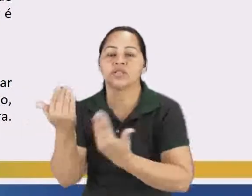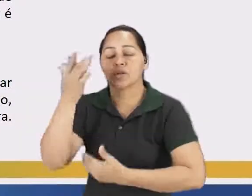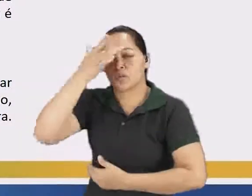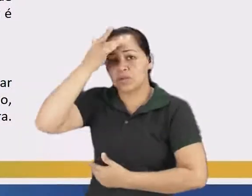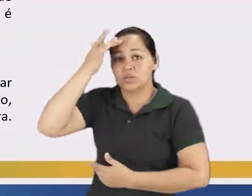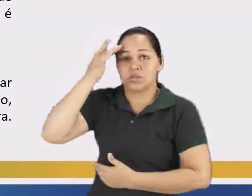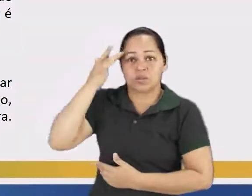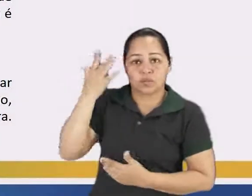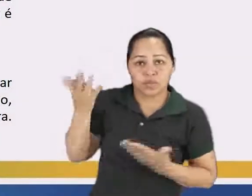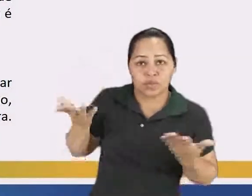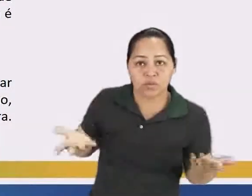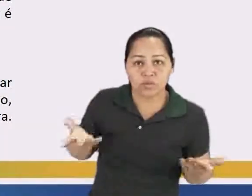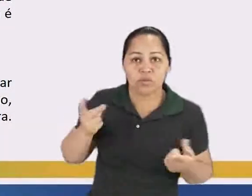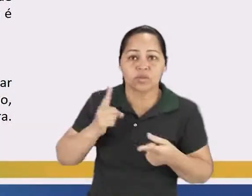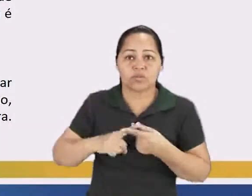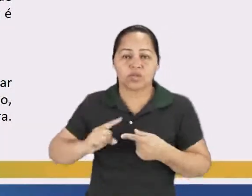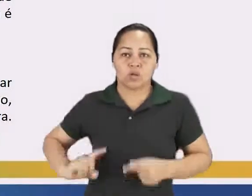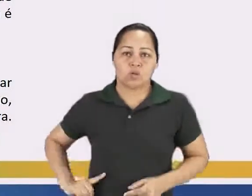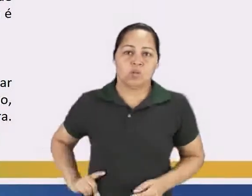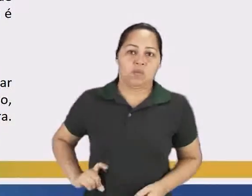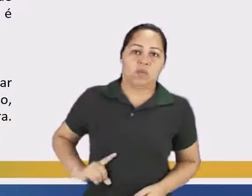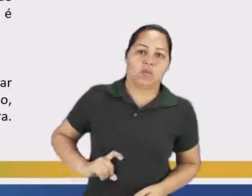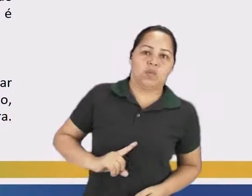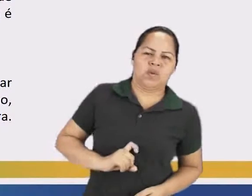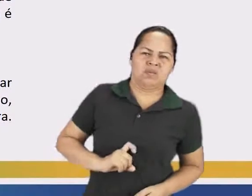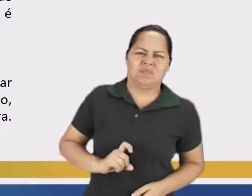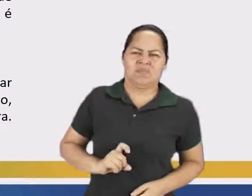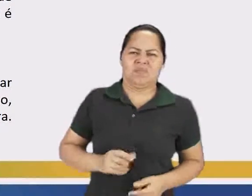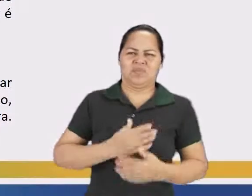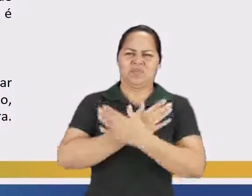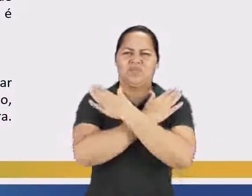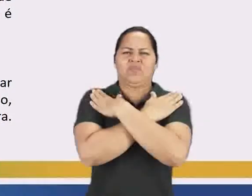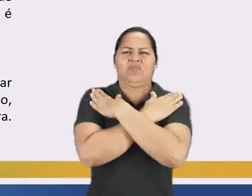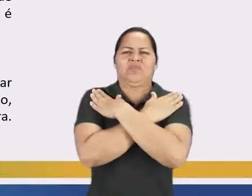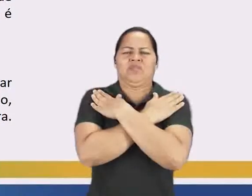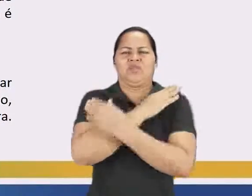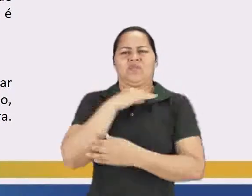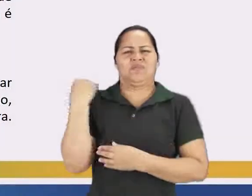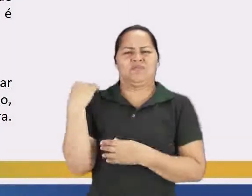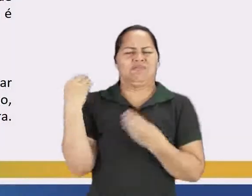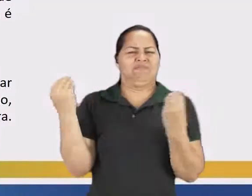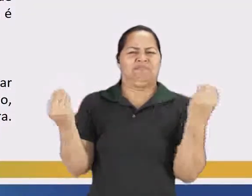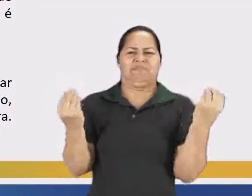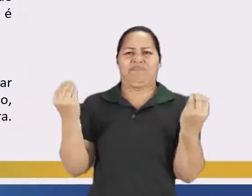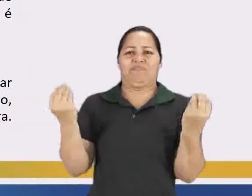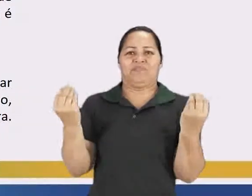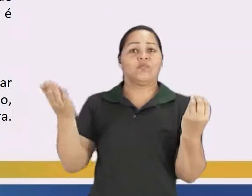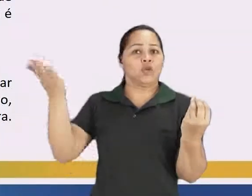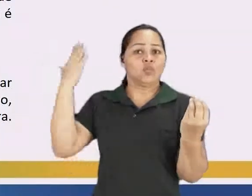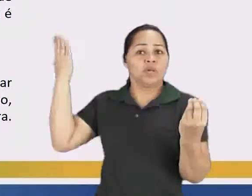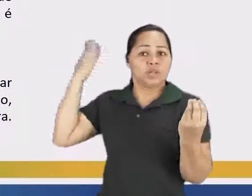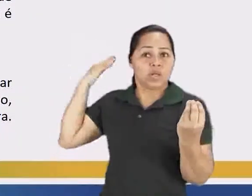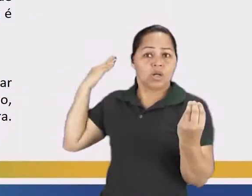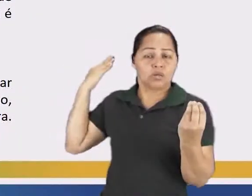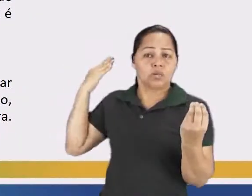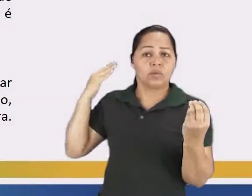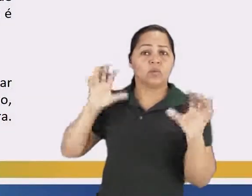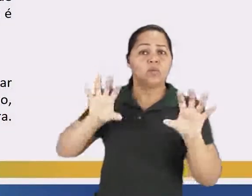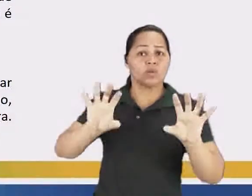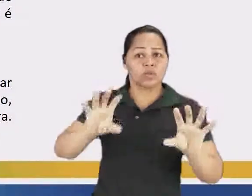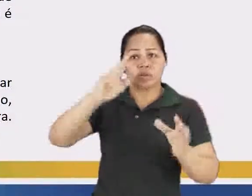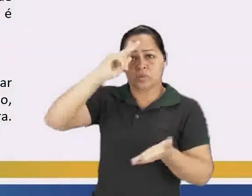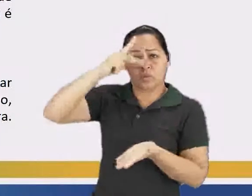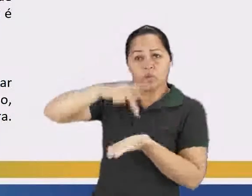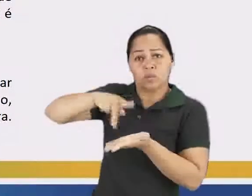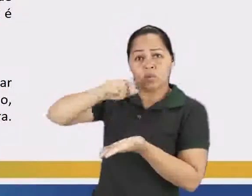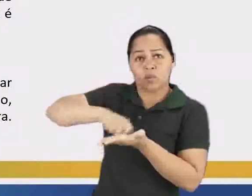verme que roeu o seu cadáver. Olha que coisa estranha, né? Pitoresca. Essa era a linguagem do Machado nessa obra e que